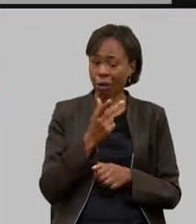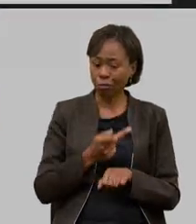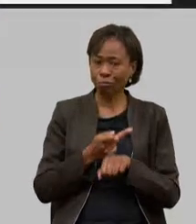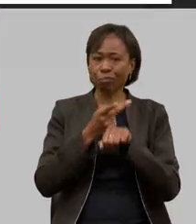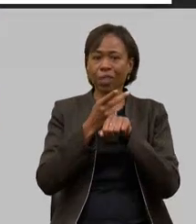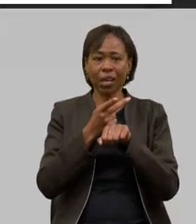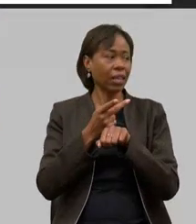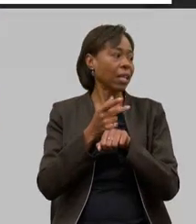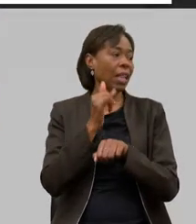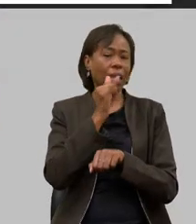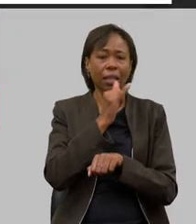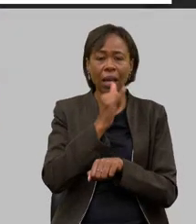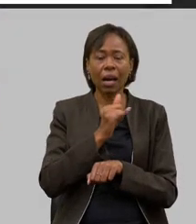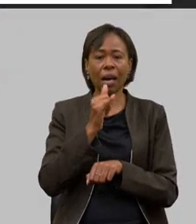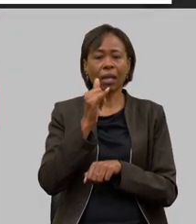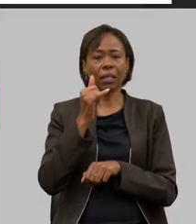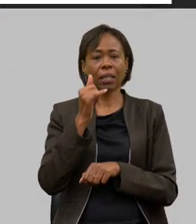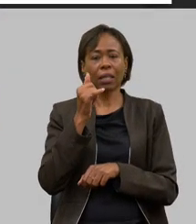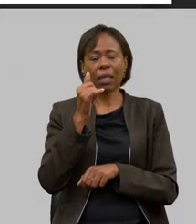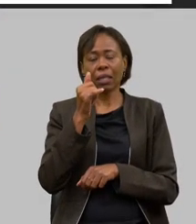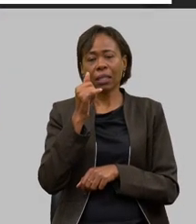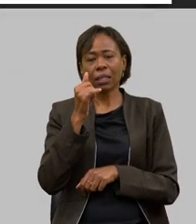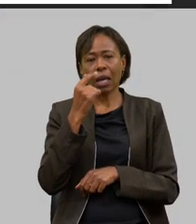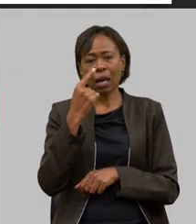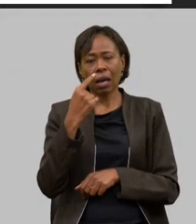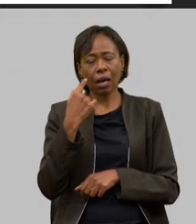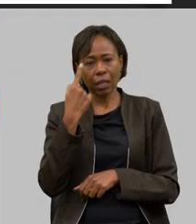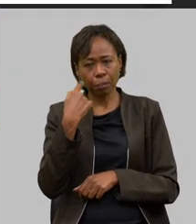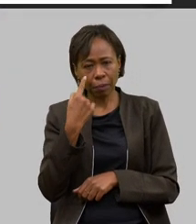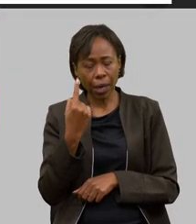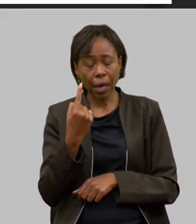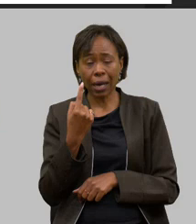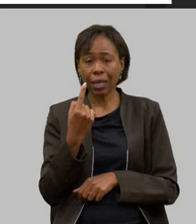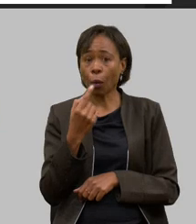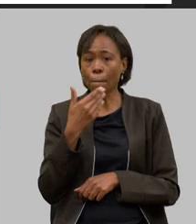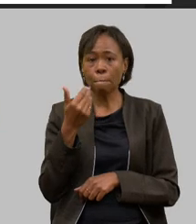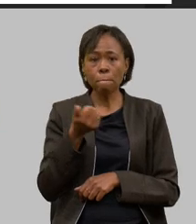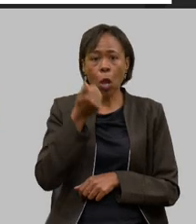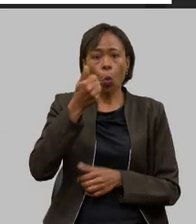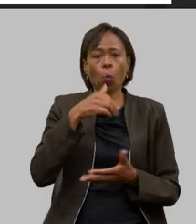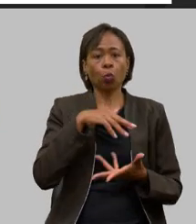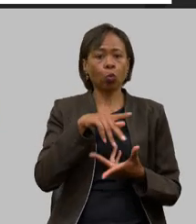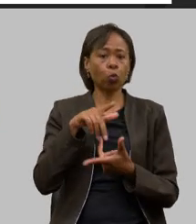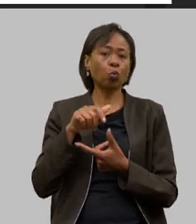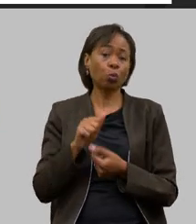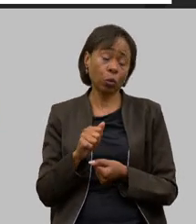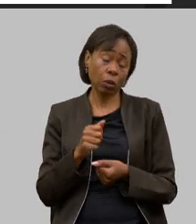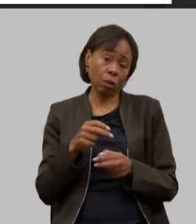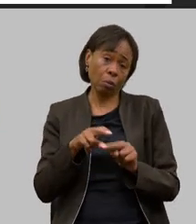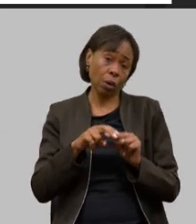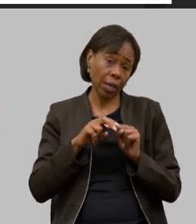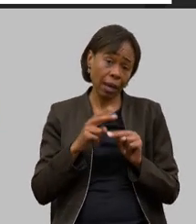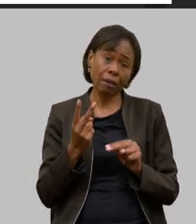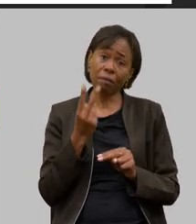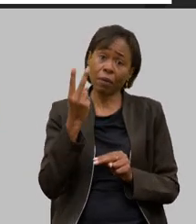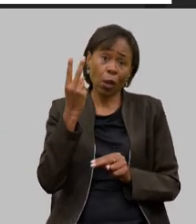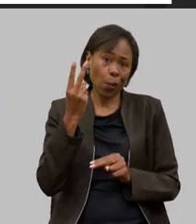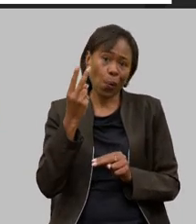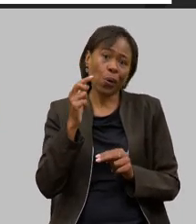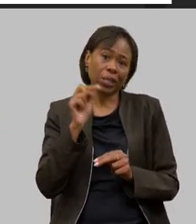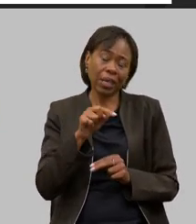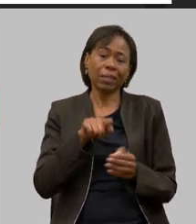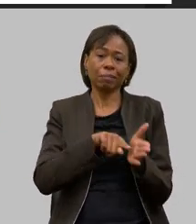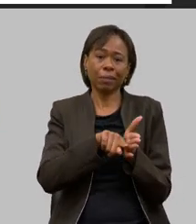como melhores azeites do mundo até 2.500 litros de azeite produzido isso tudo é valor agregado é pesquisa da